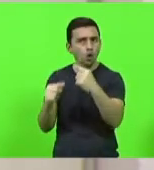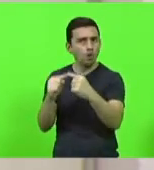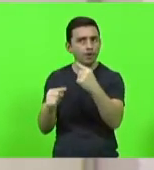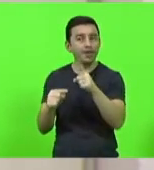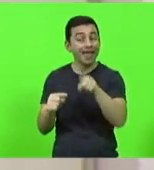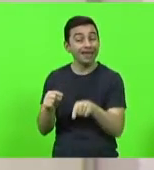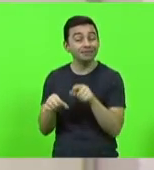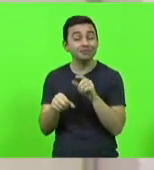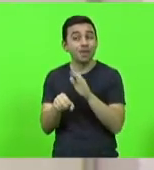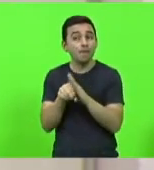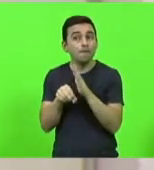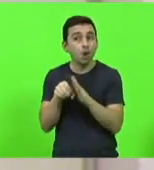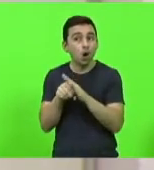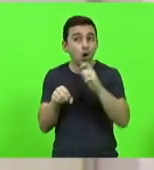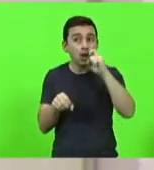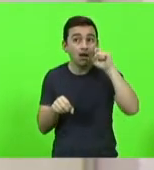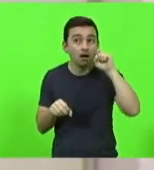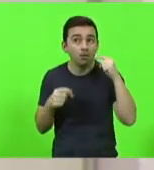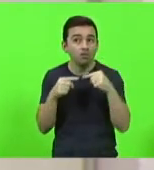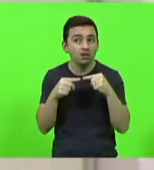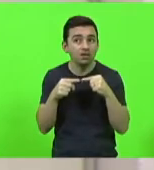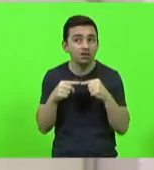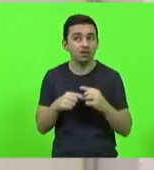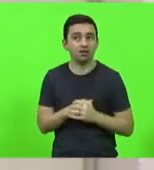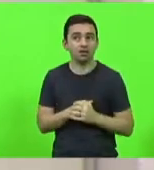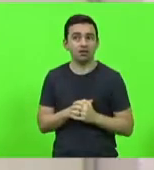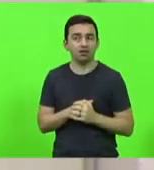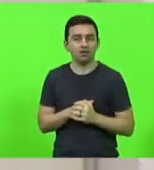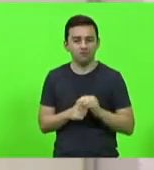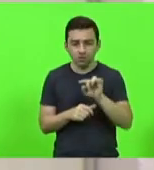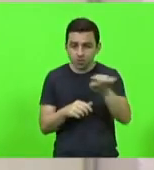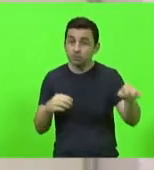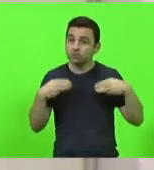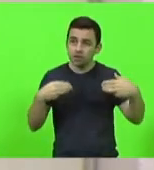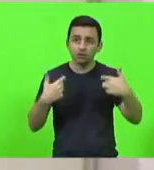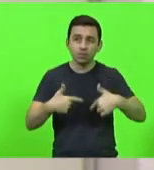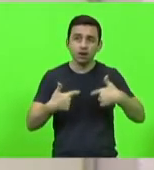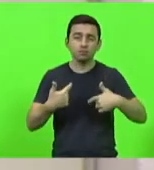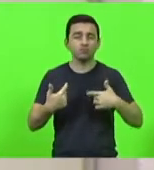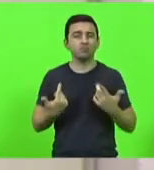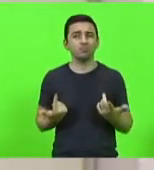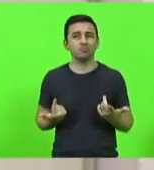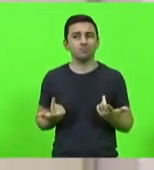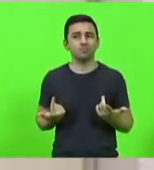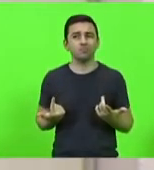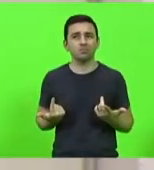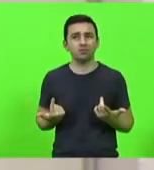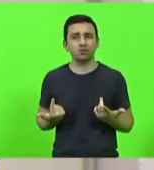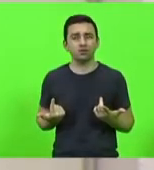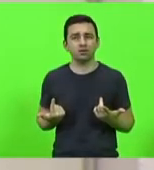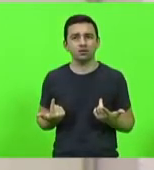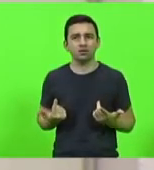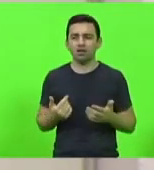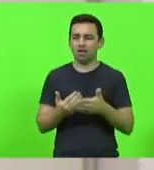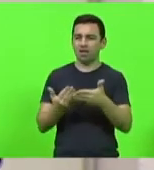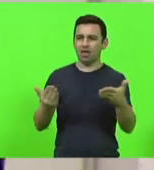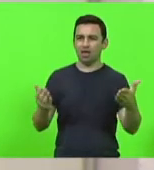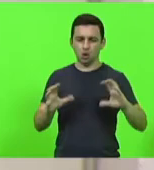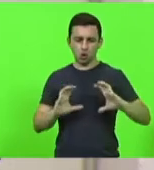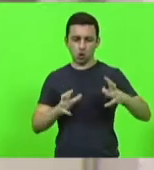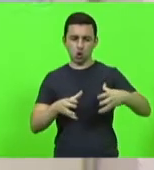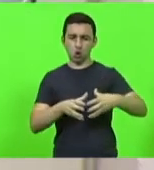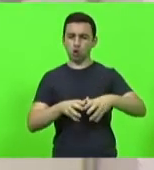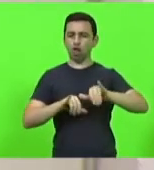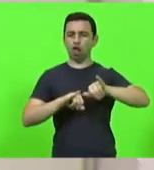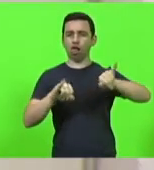são criminosos, são trabalhadores, Ministério do Trabalho. e fazem toda uma ação midiática.